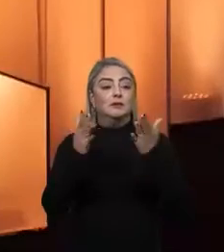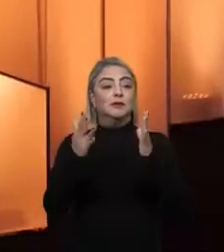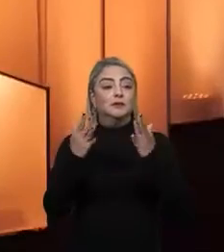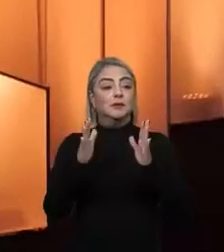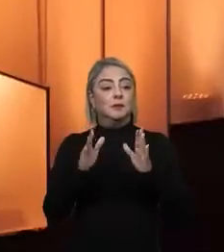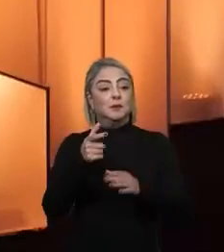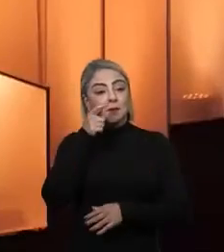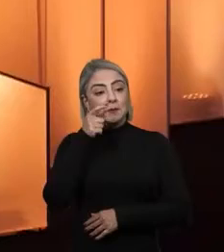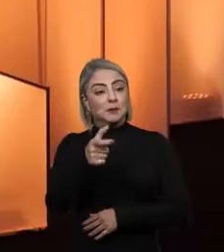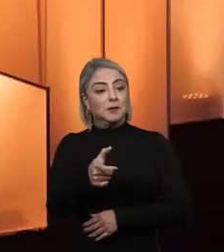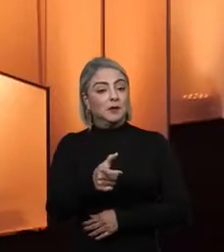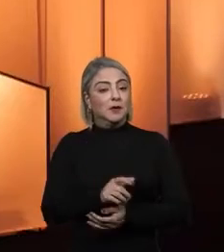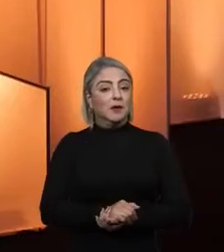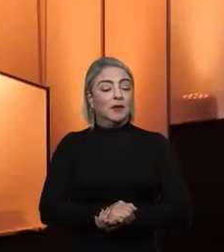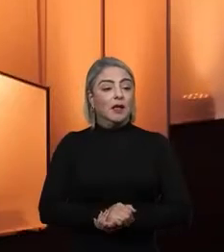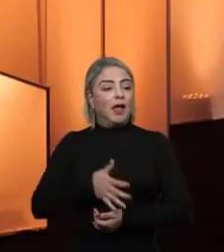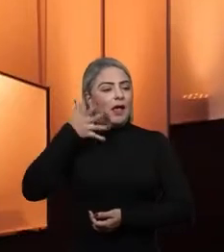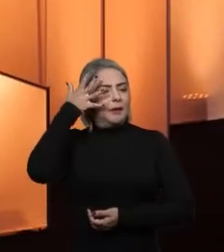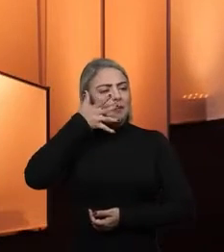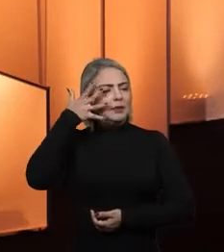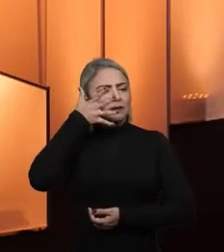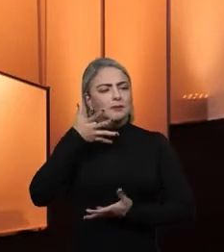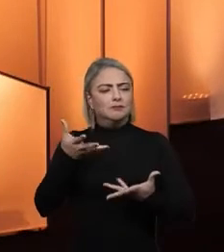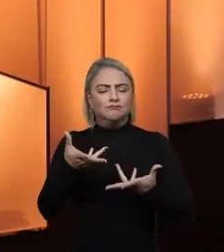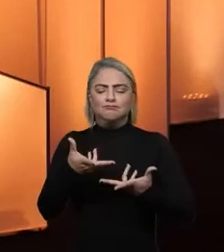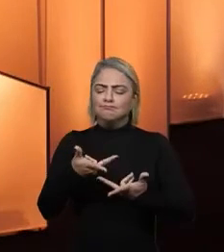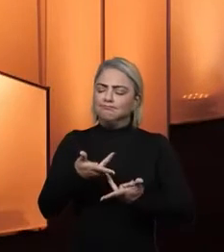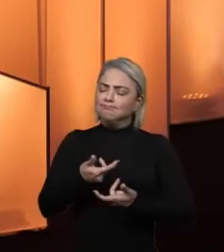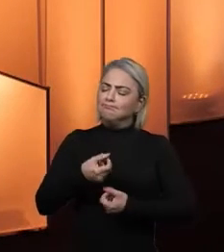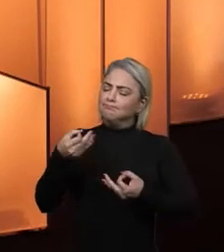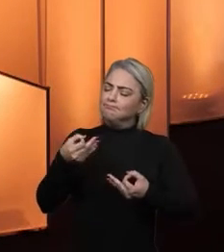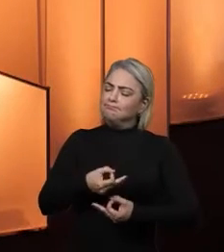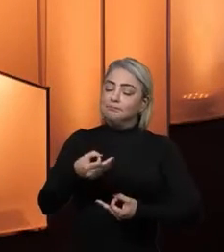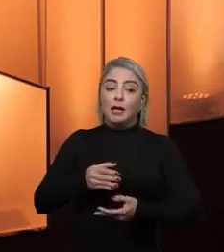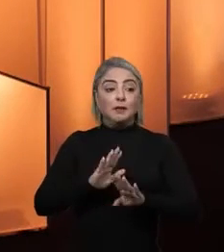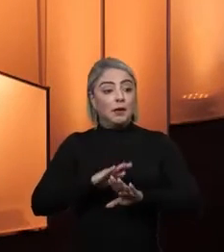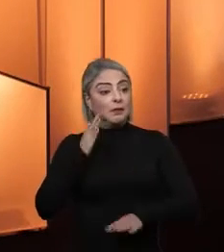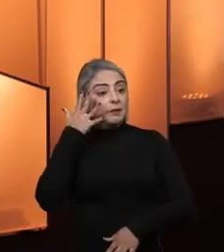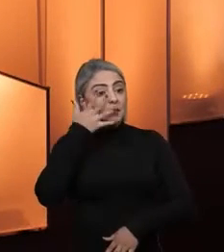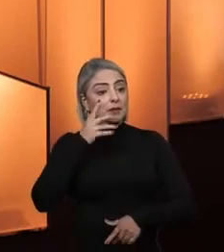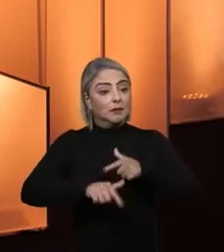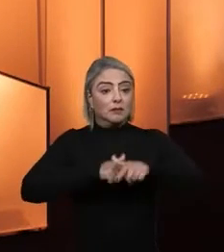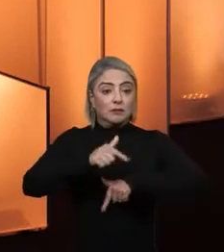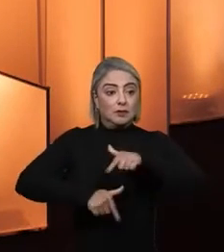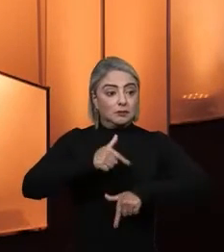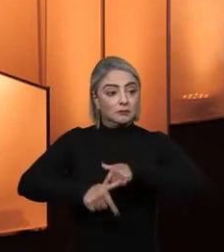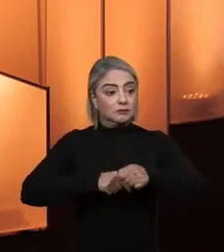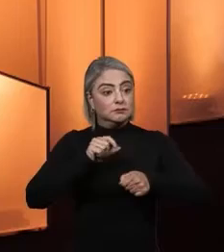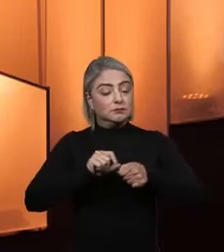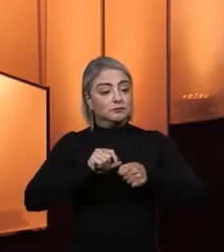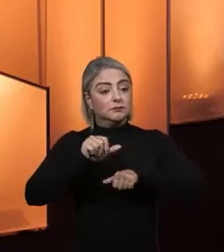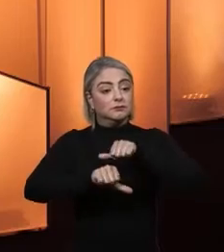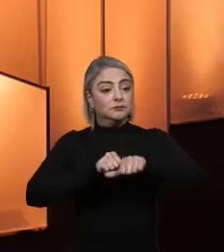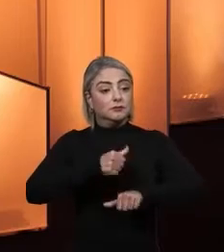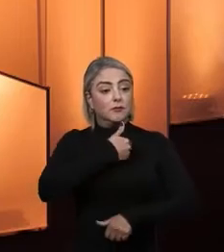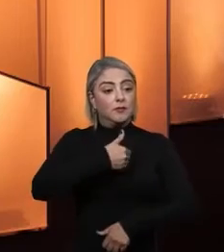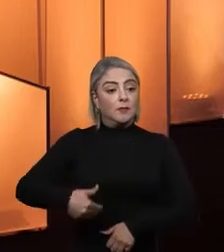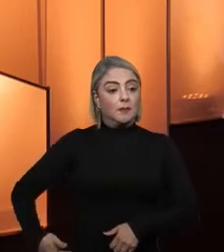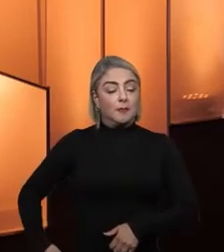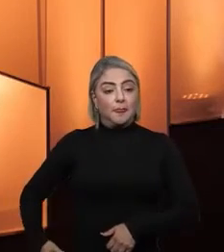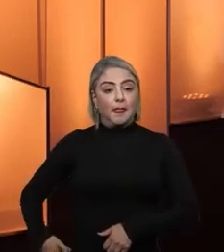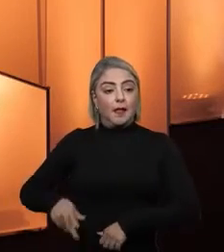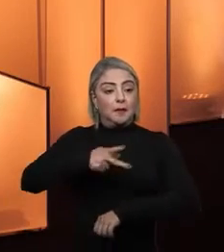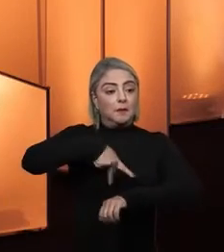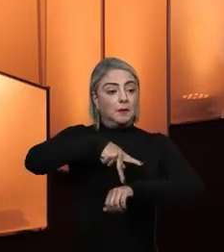participou aqui, né, Manu? Foram apresentações fantásticas. E, mais do que as apresentações, o trabalho que vem sendo feito para transformar o governo pelo país